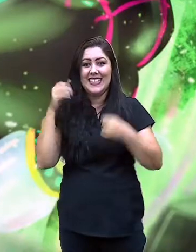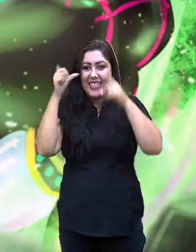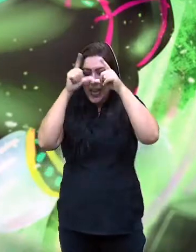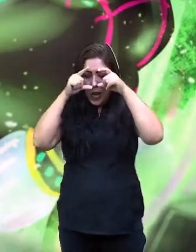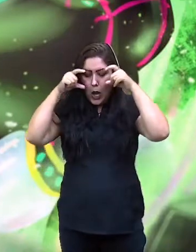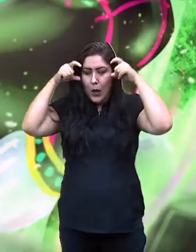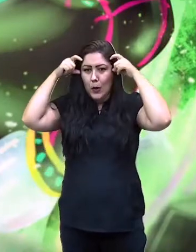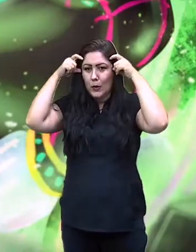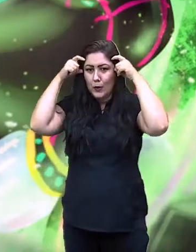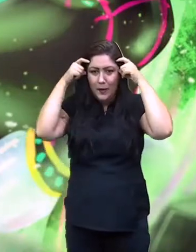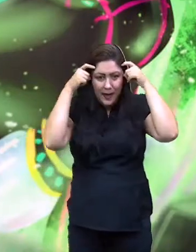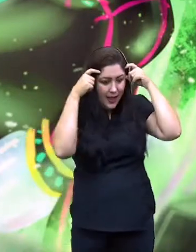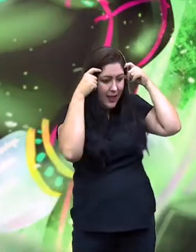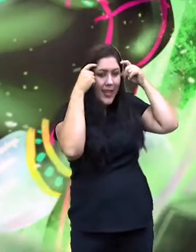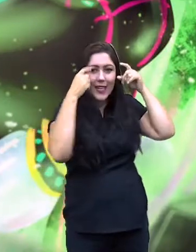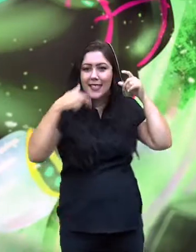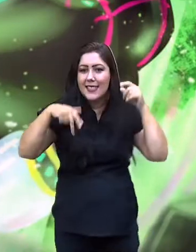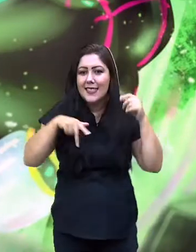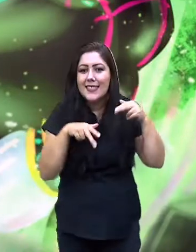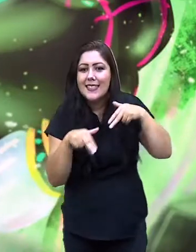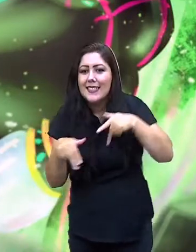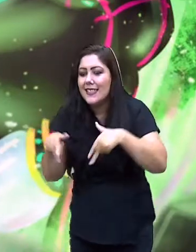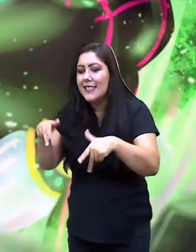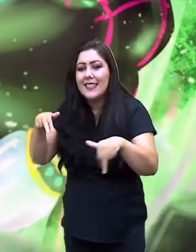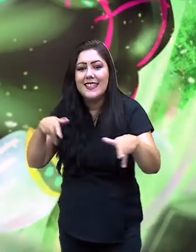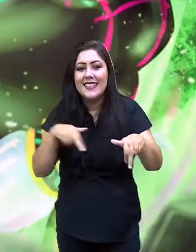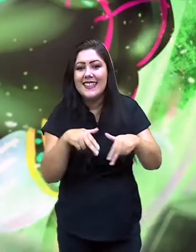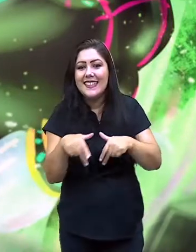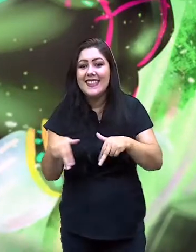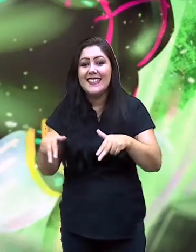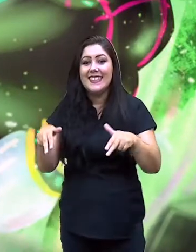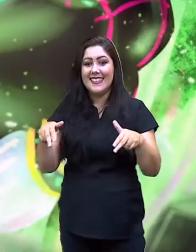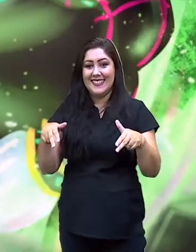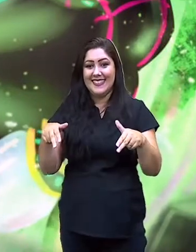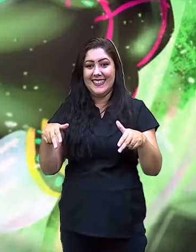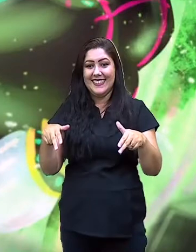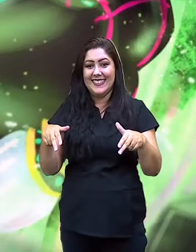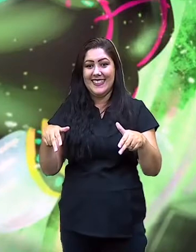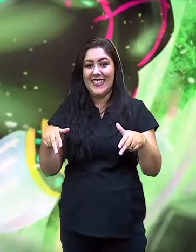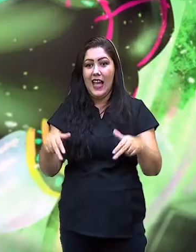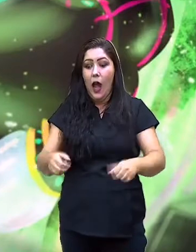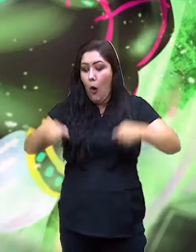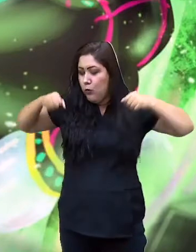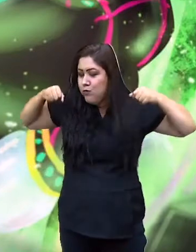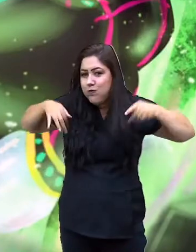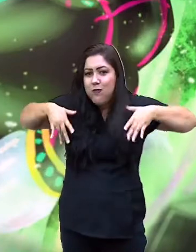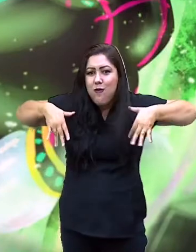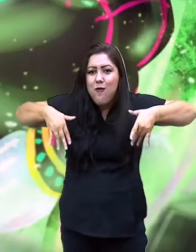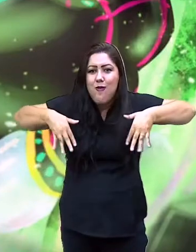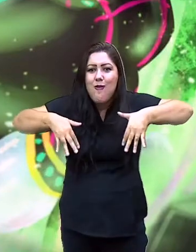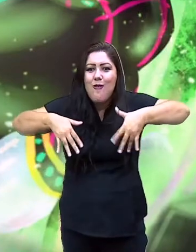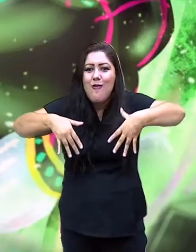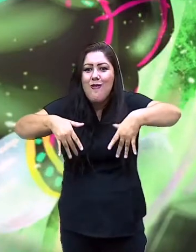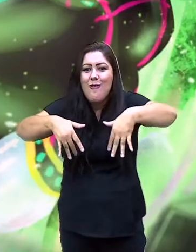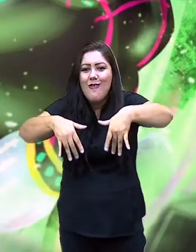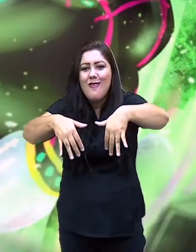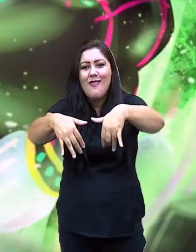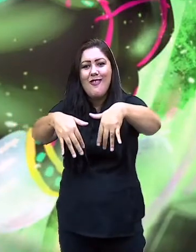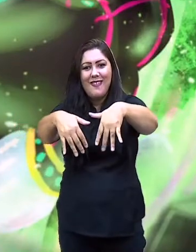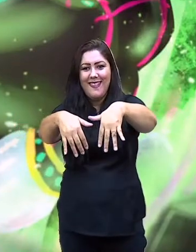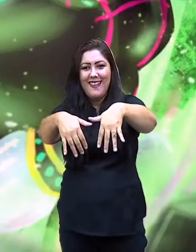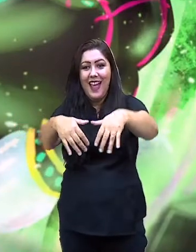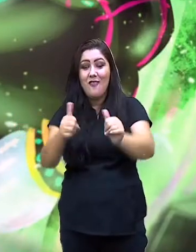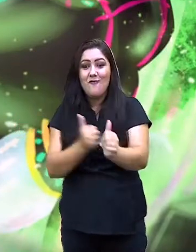conhecidas elas saem pelas ruas e uma multidão vai seguindo as